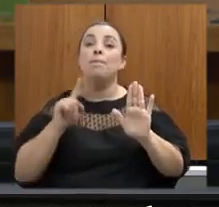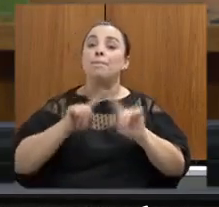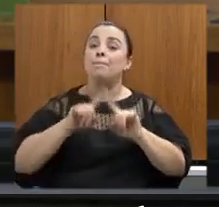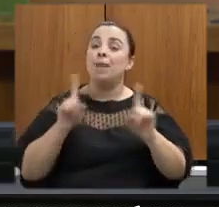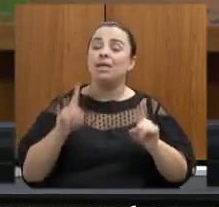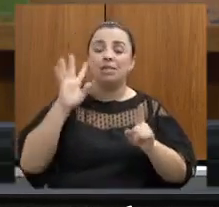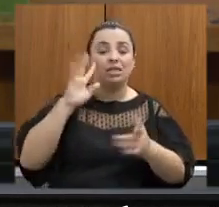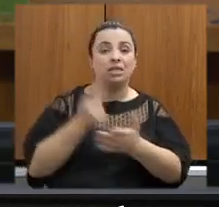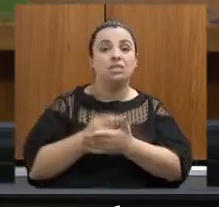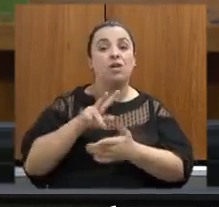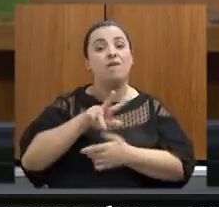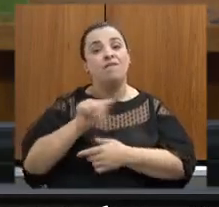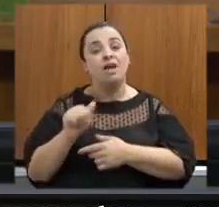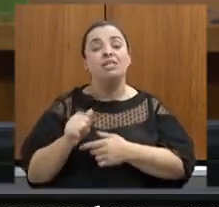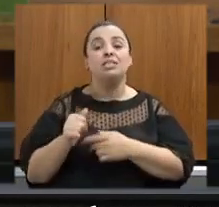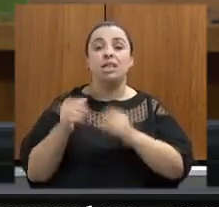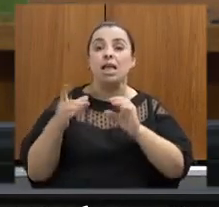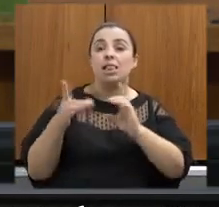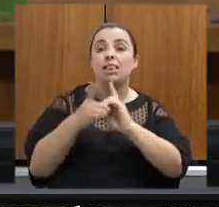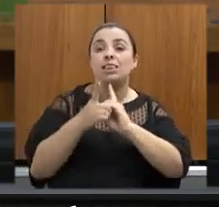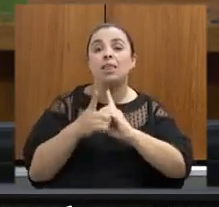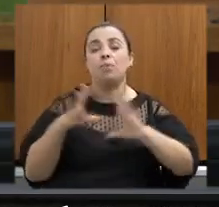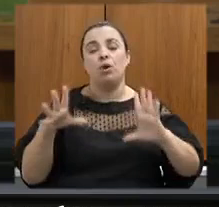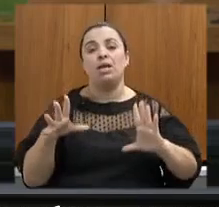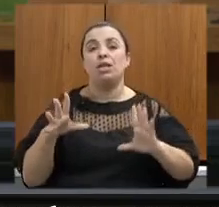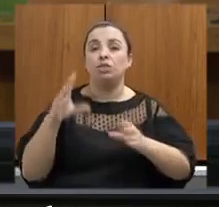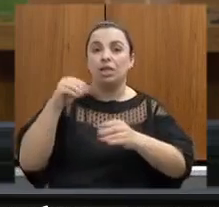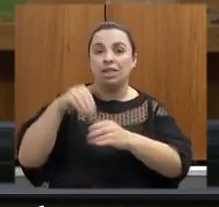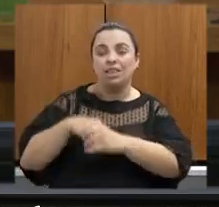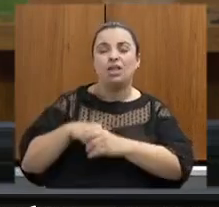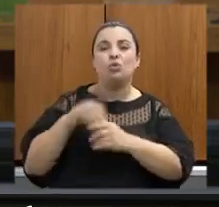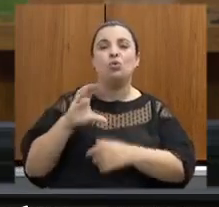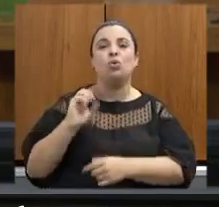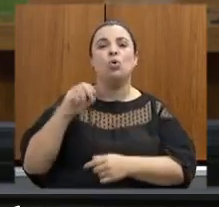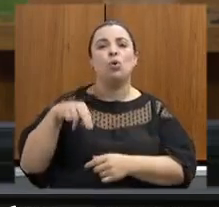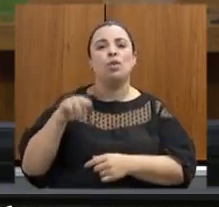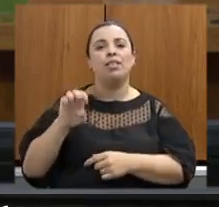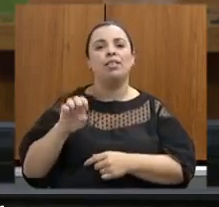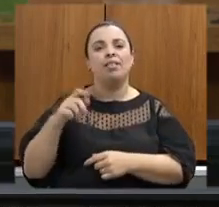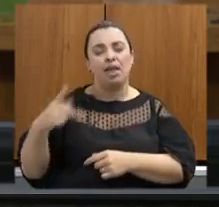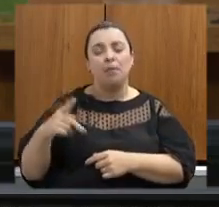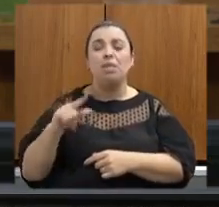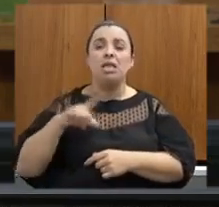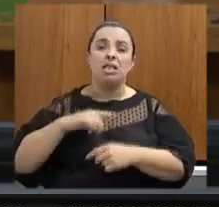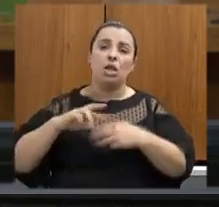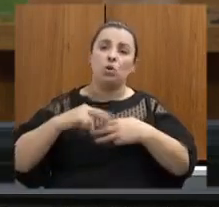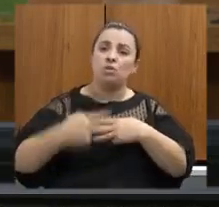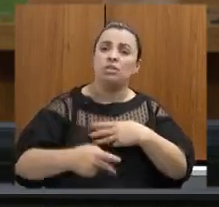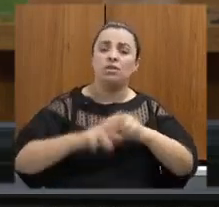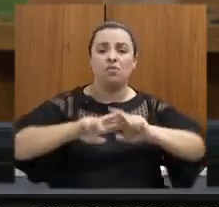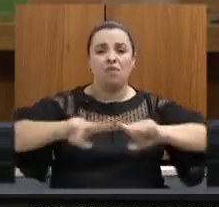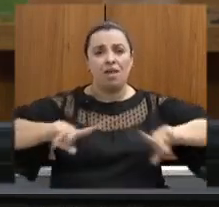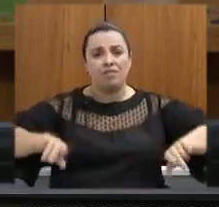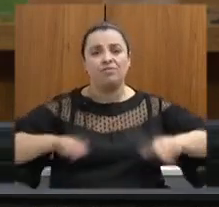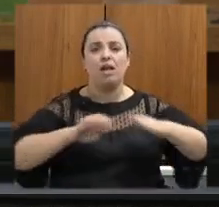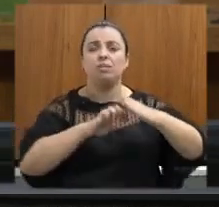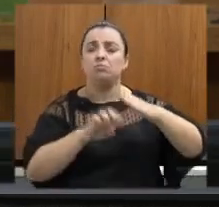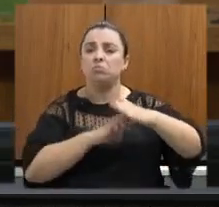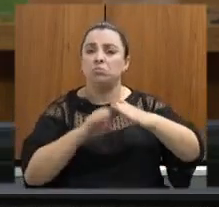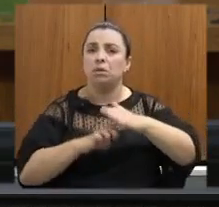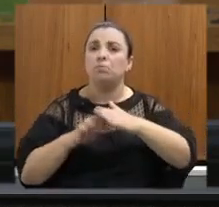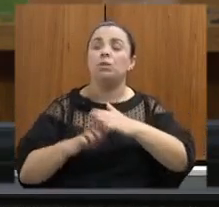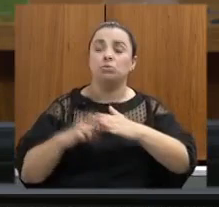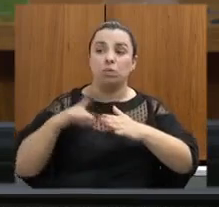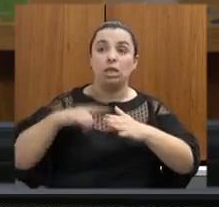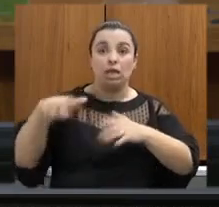como foi a da licença no Copan será no Conep e desdobrará em consequências para os diversos empreendimentos que estão